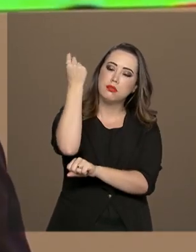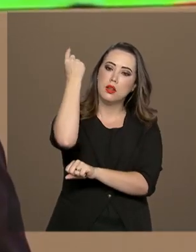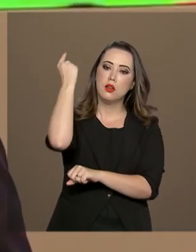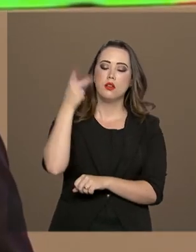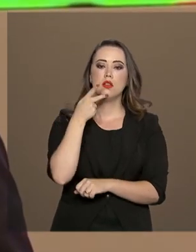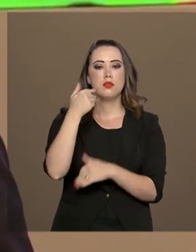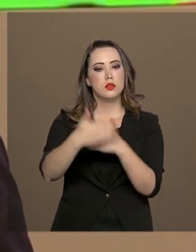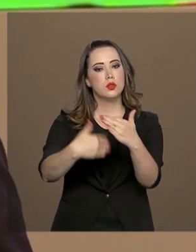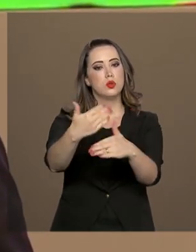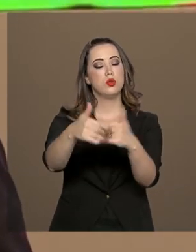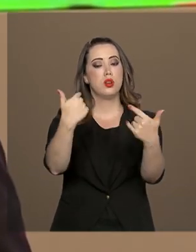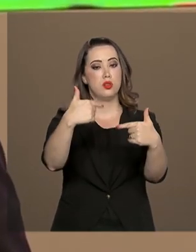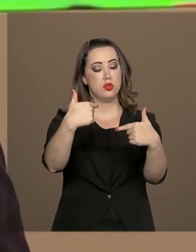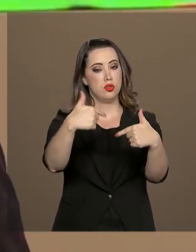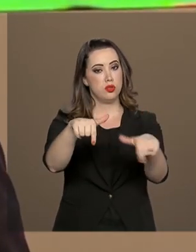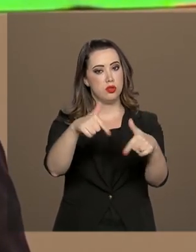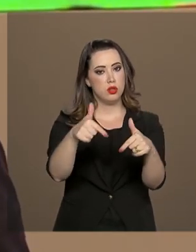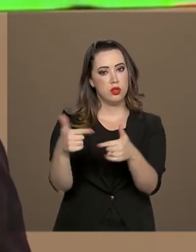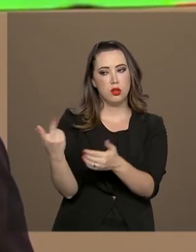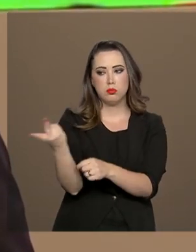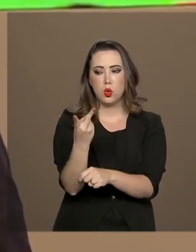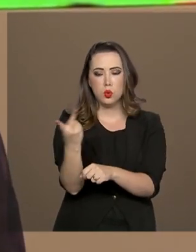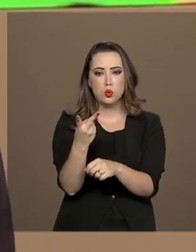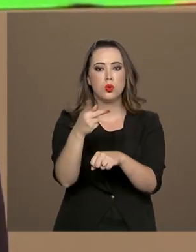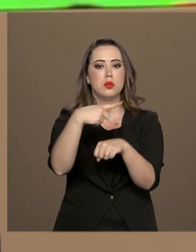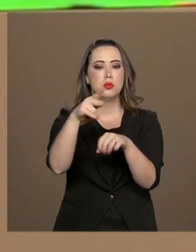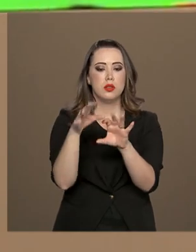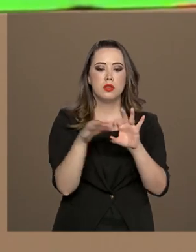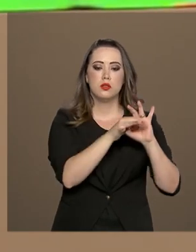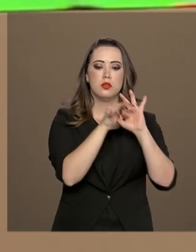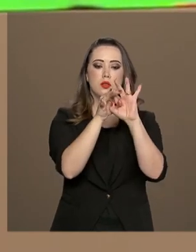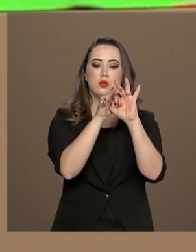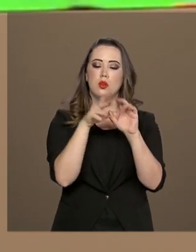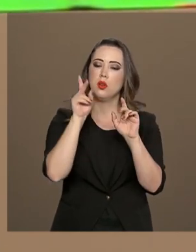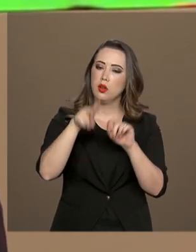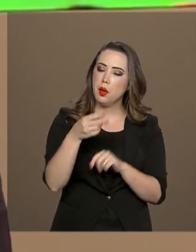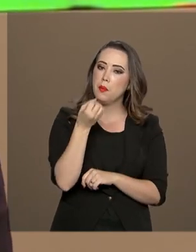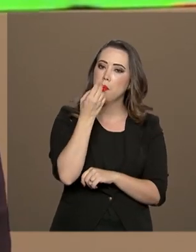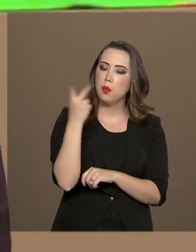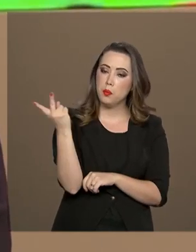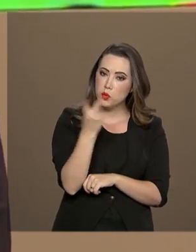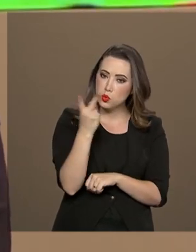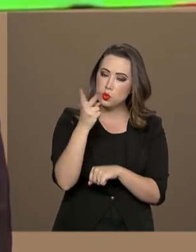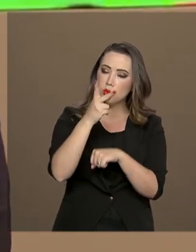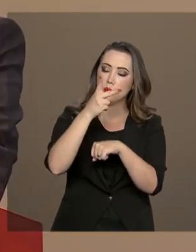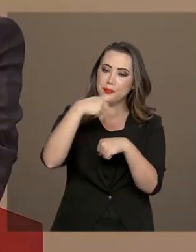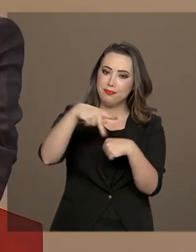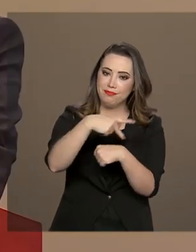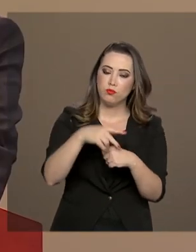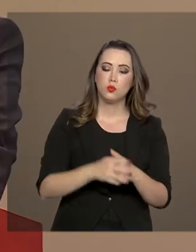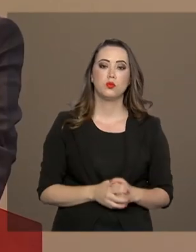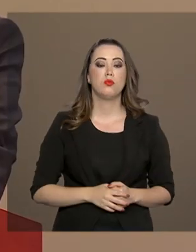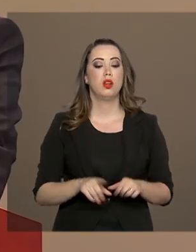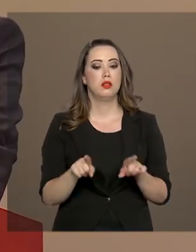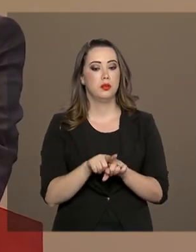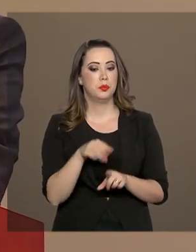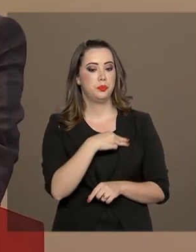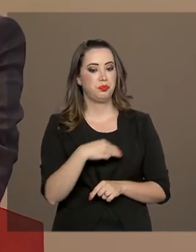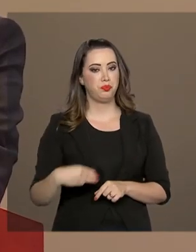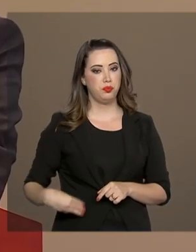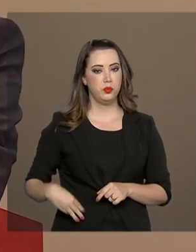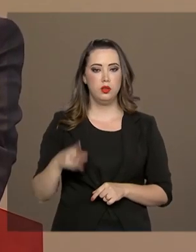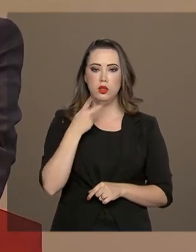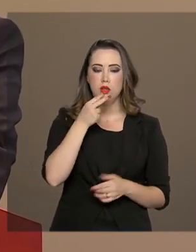continuidade de programas bilaterais que venham a beneficiar as populações dos dois países. E o ministro Marcos